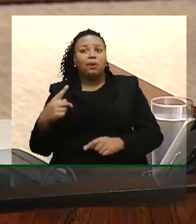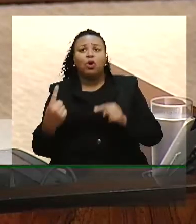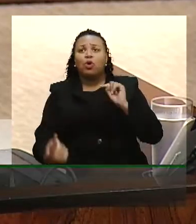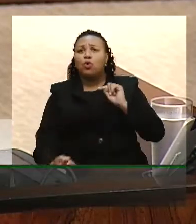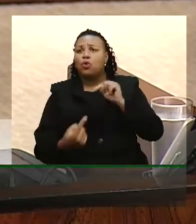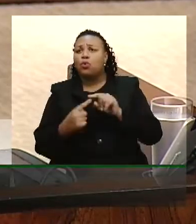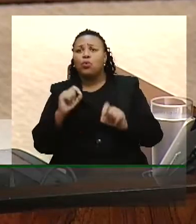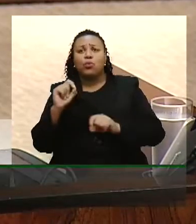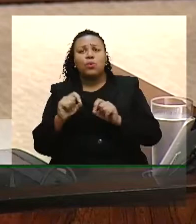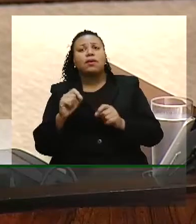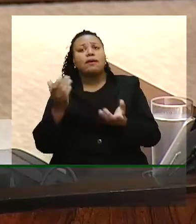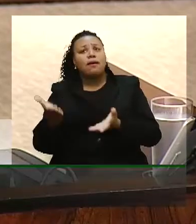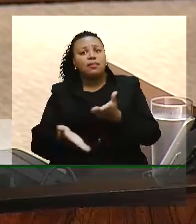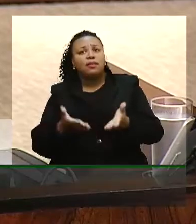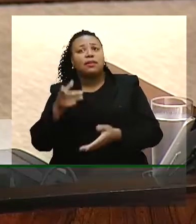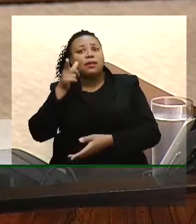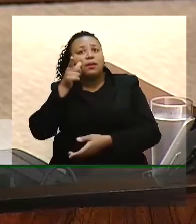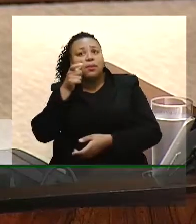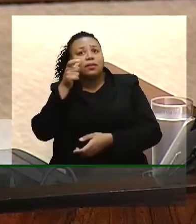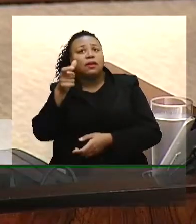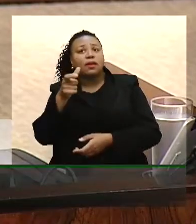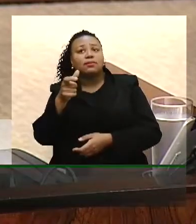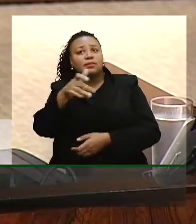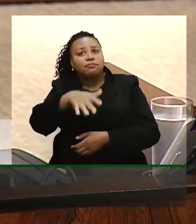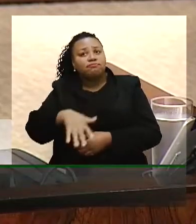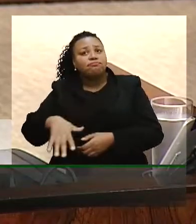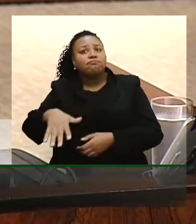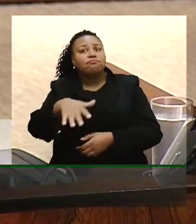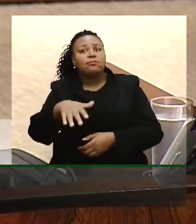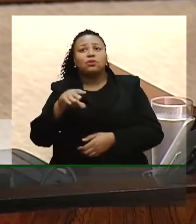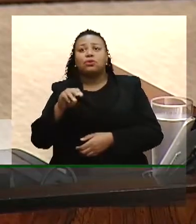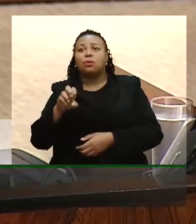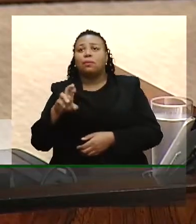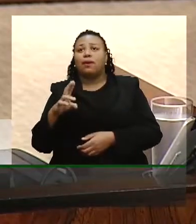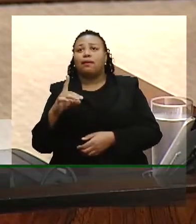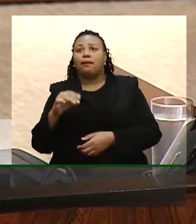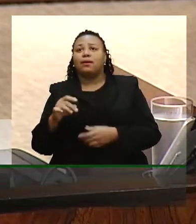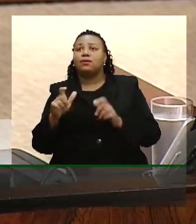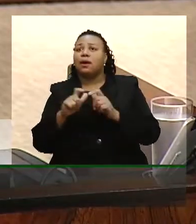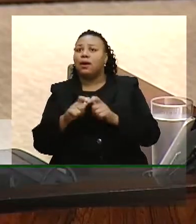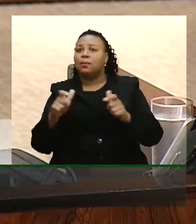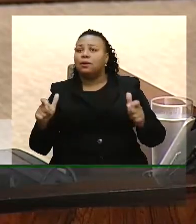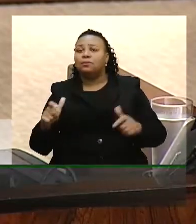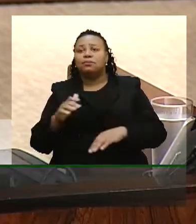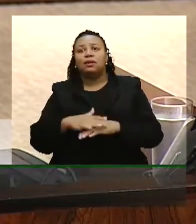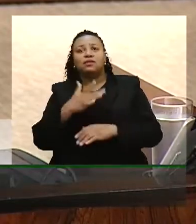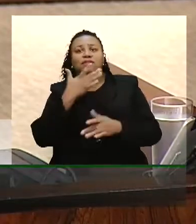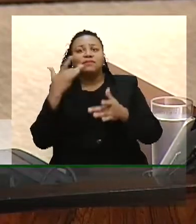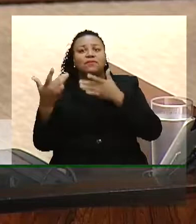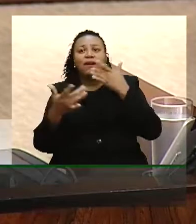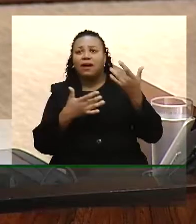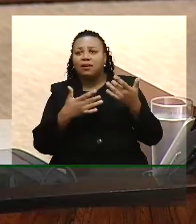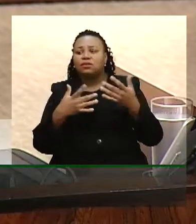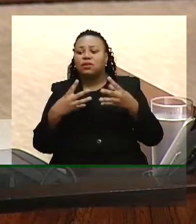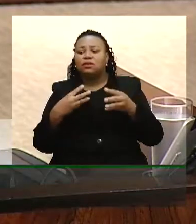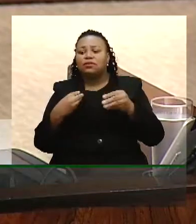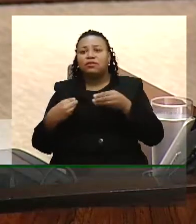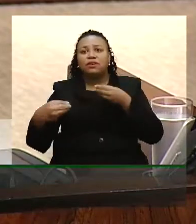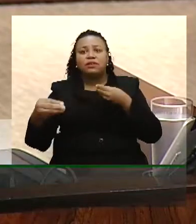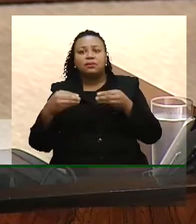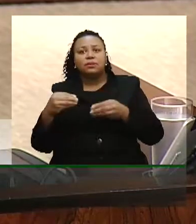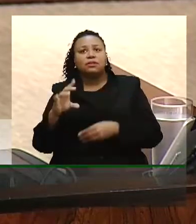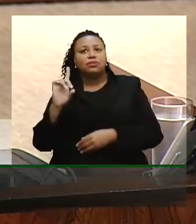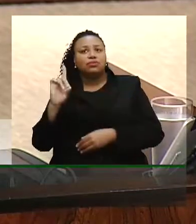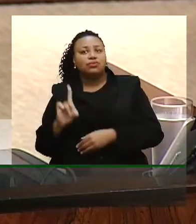apenas atender ao interesse do mercado, ampliando facilidades, flexibilizando